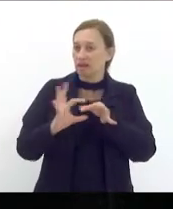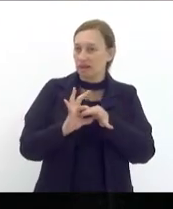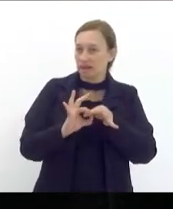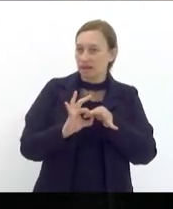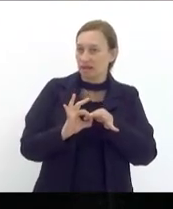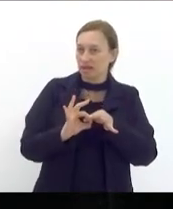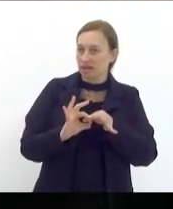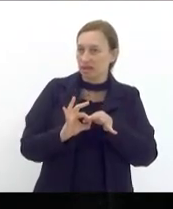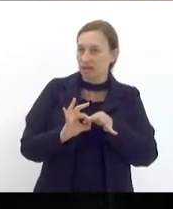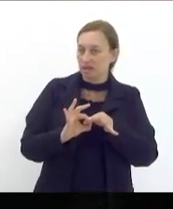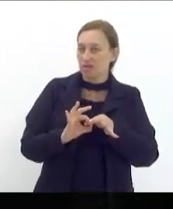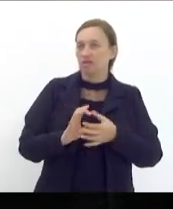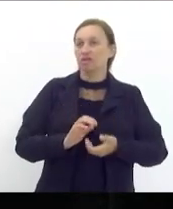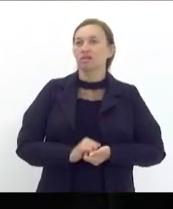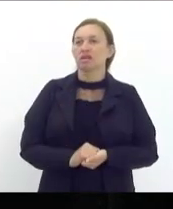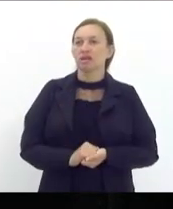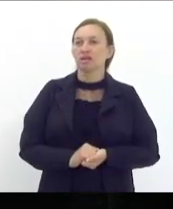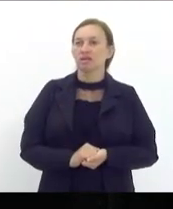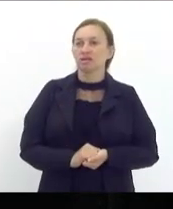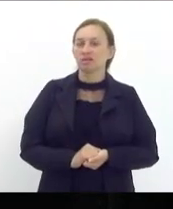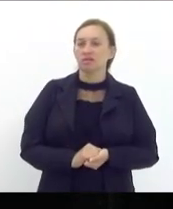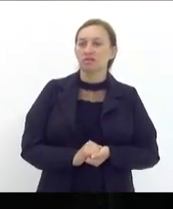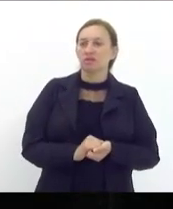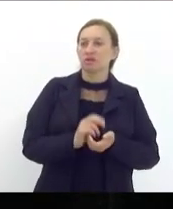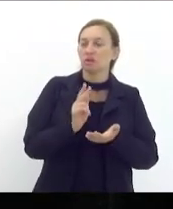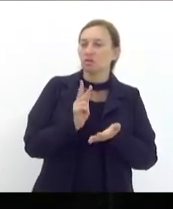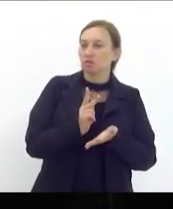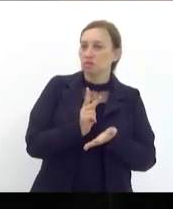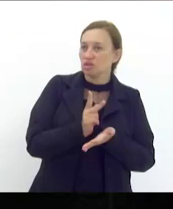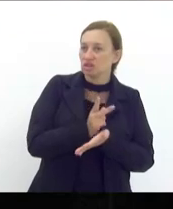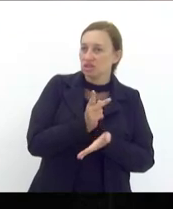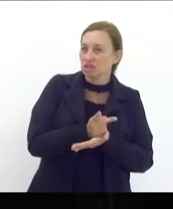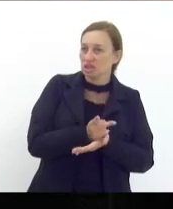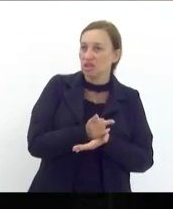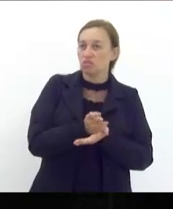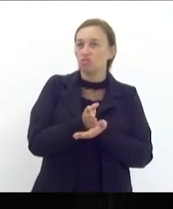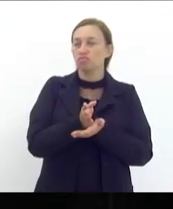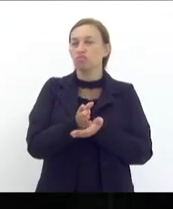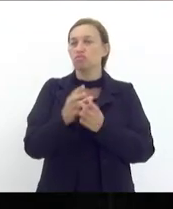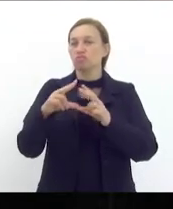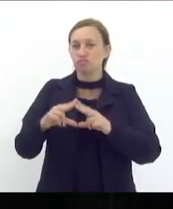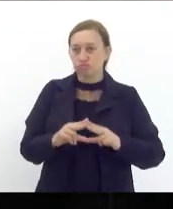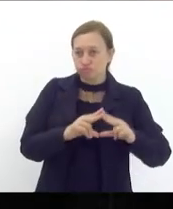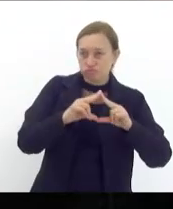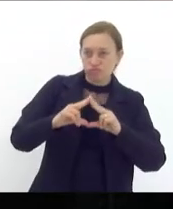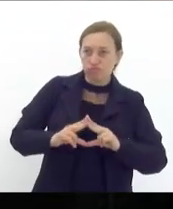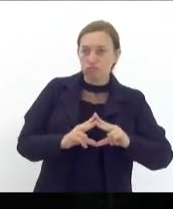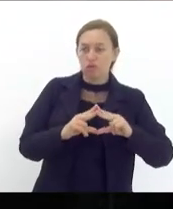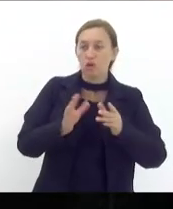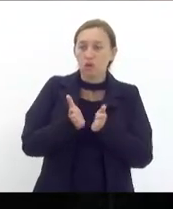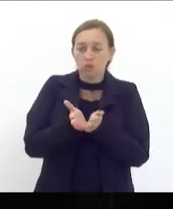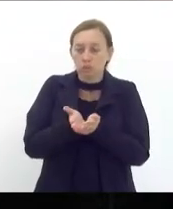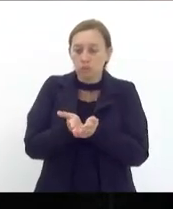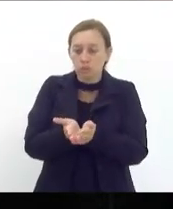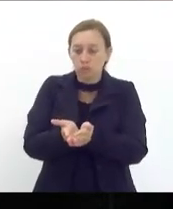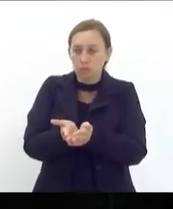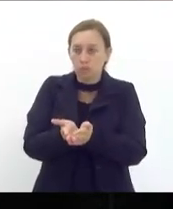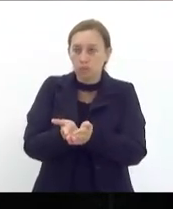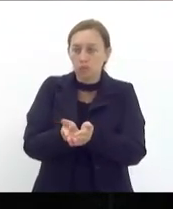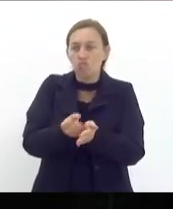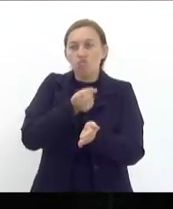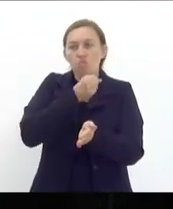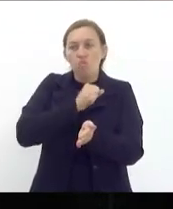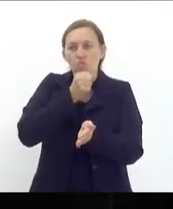questão do desmantelamento do descomissionamento da reciclagem de embarcações e ativos